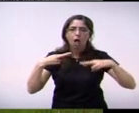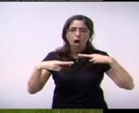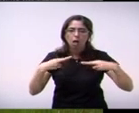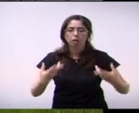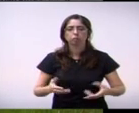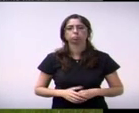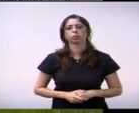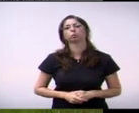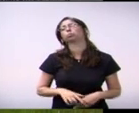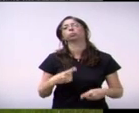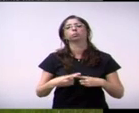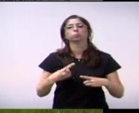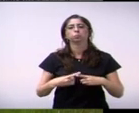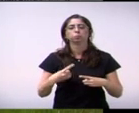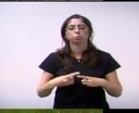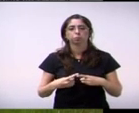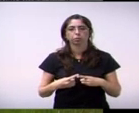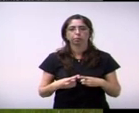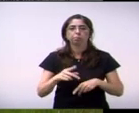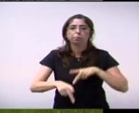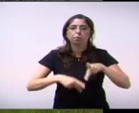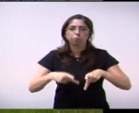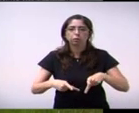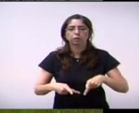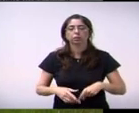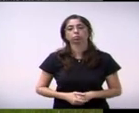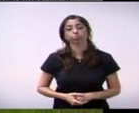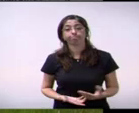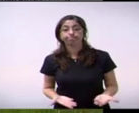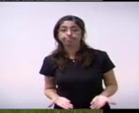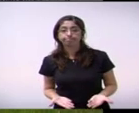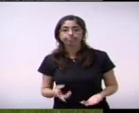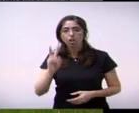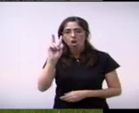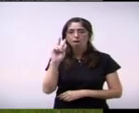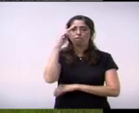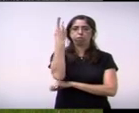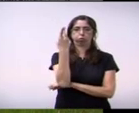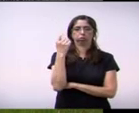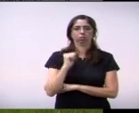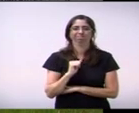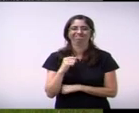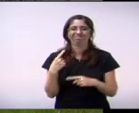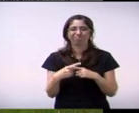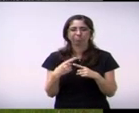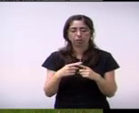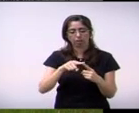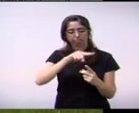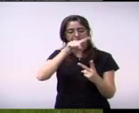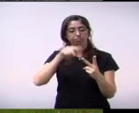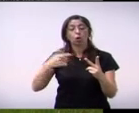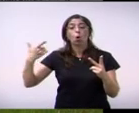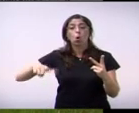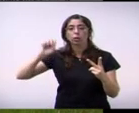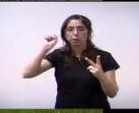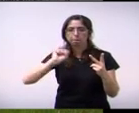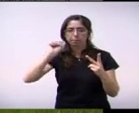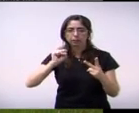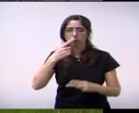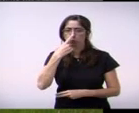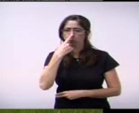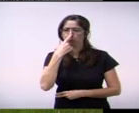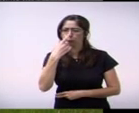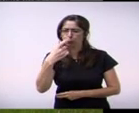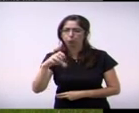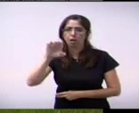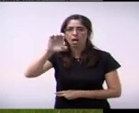o para-choque da população e já recebe reclamações da Estre ali do lado onde está sendo feito passe novamente